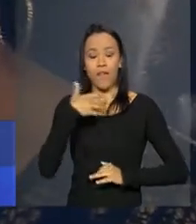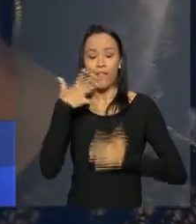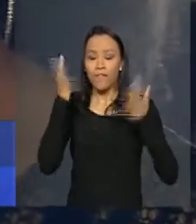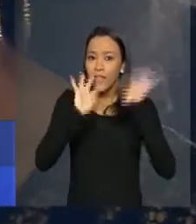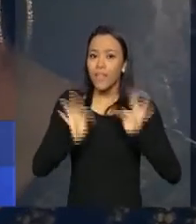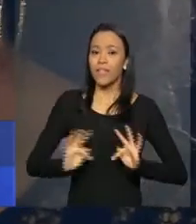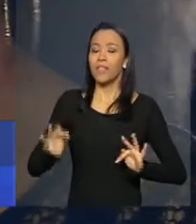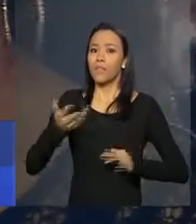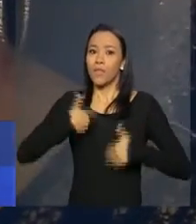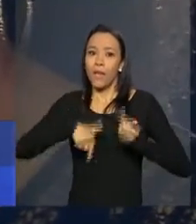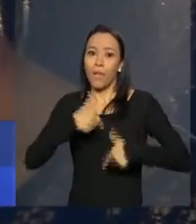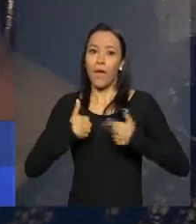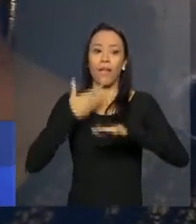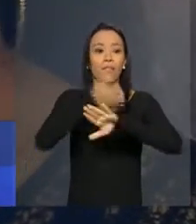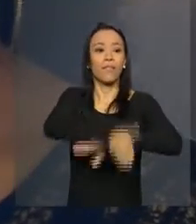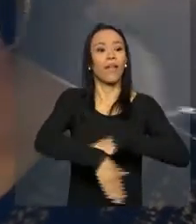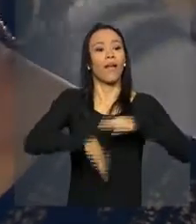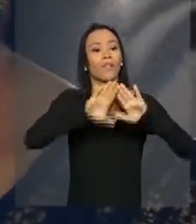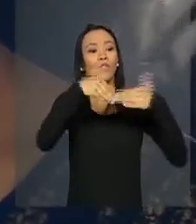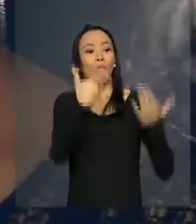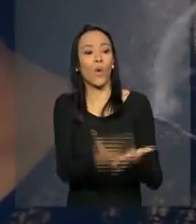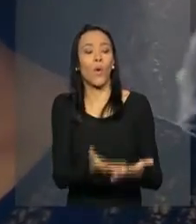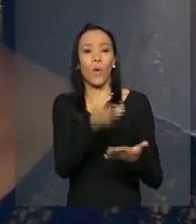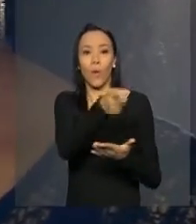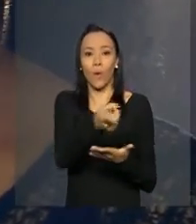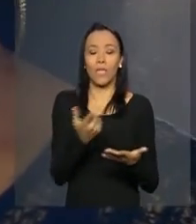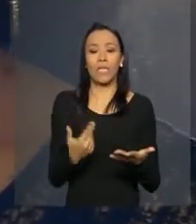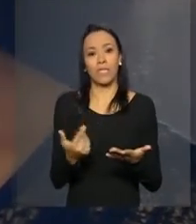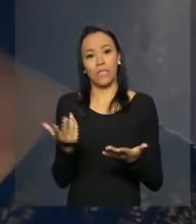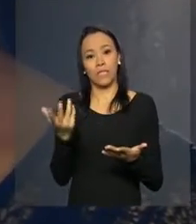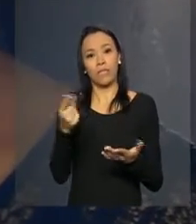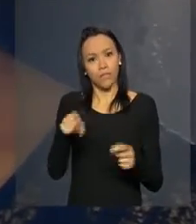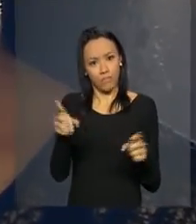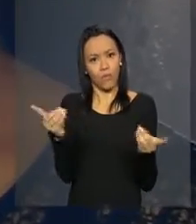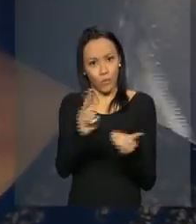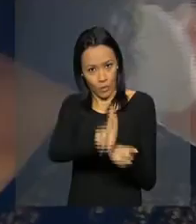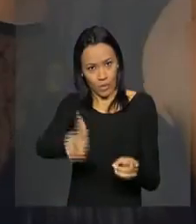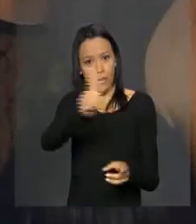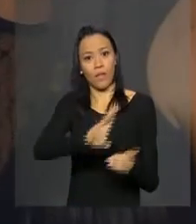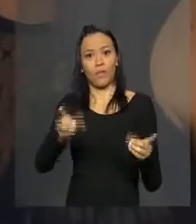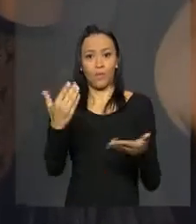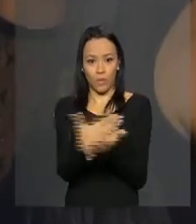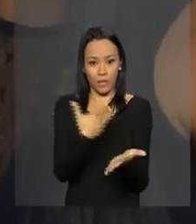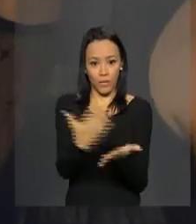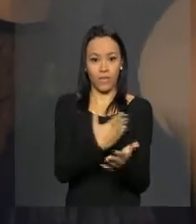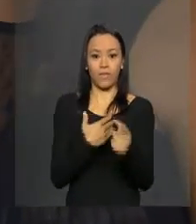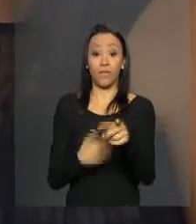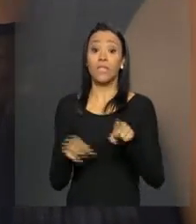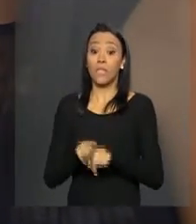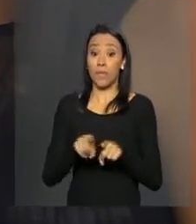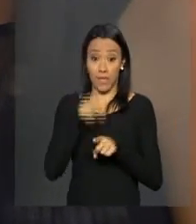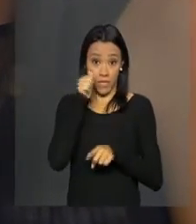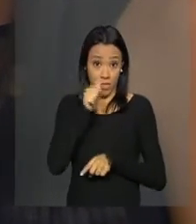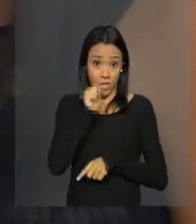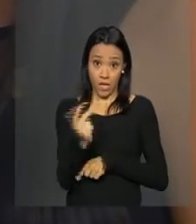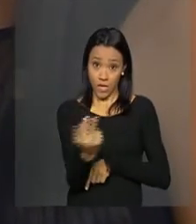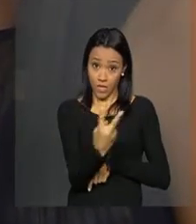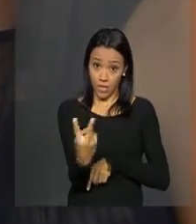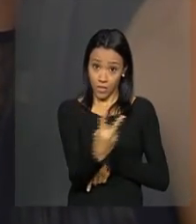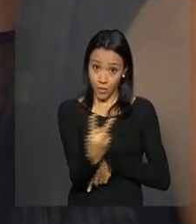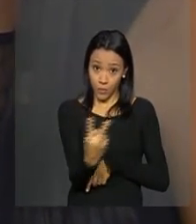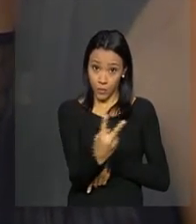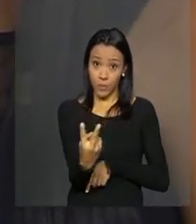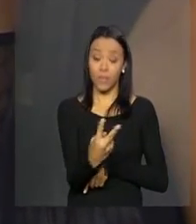trabalho entrar nas escolas como material paradidático, fazer sucesso internacionalmente. As gêmeas Rosana e Rosalba vieram